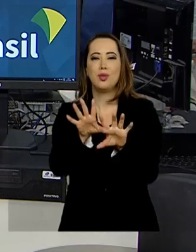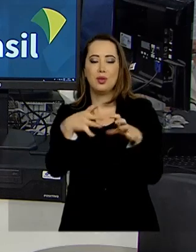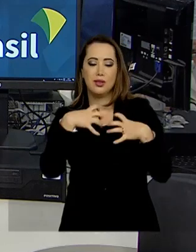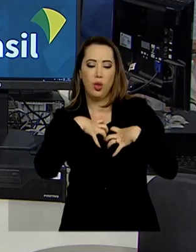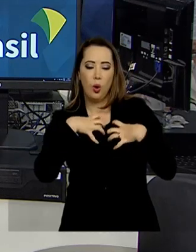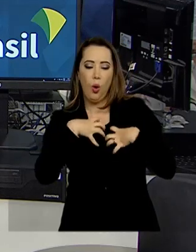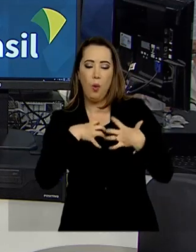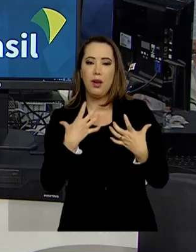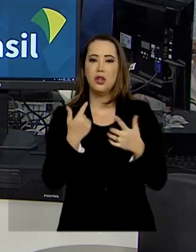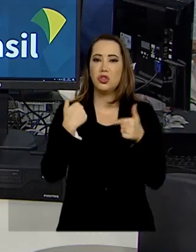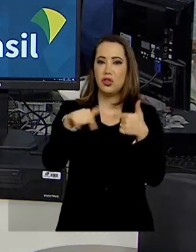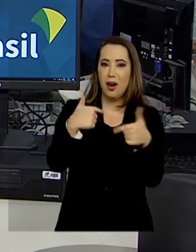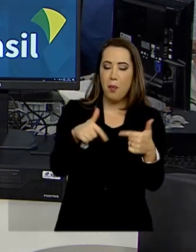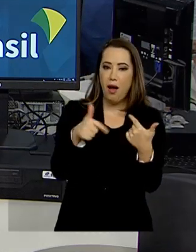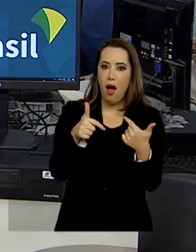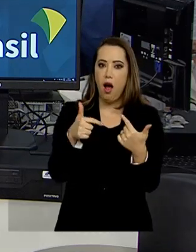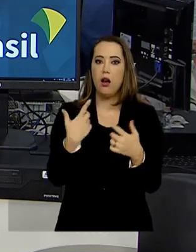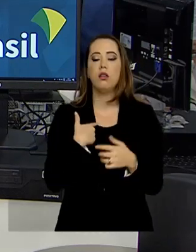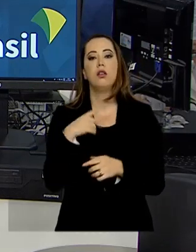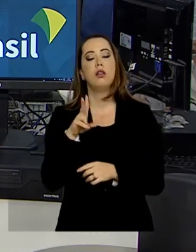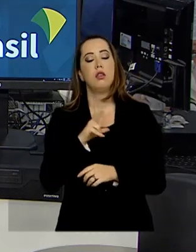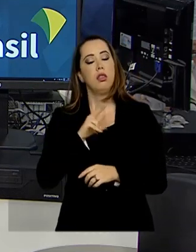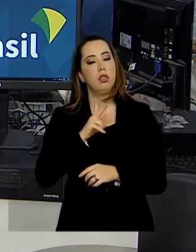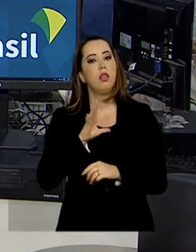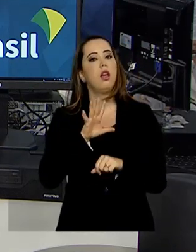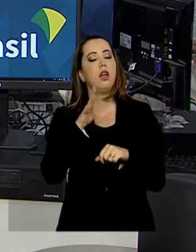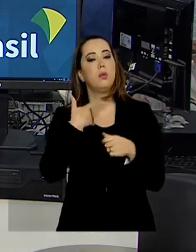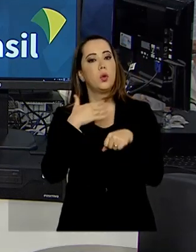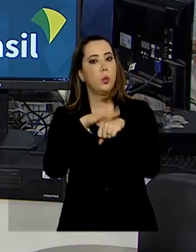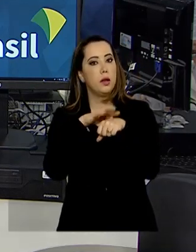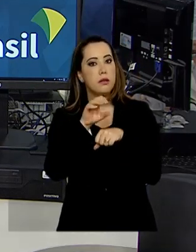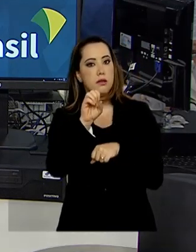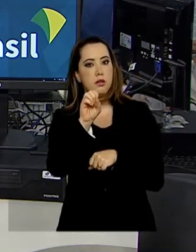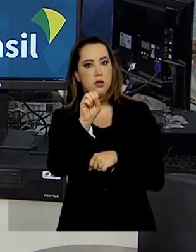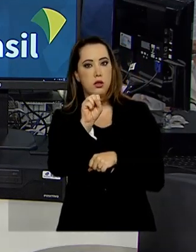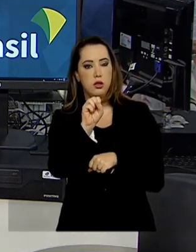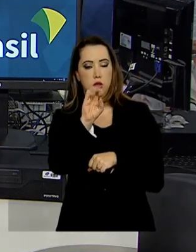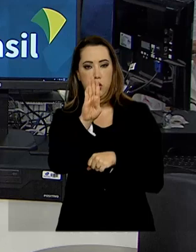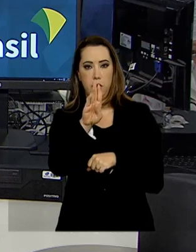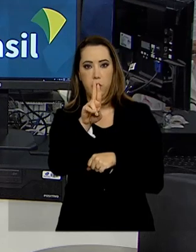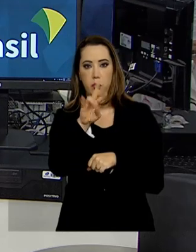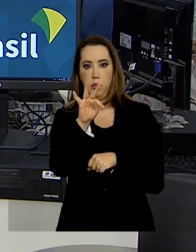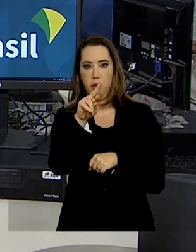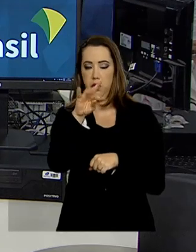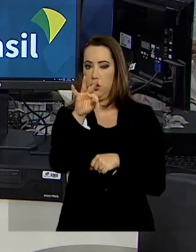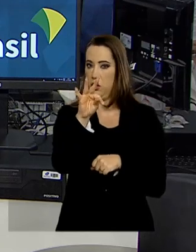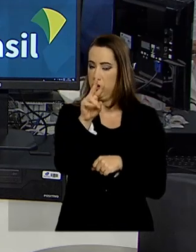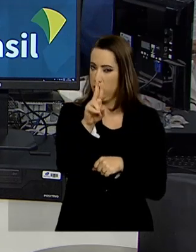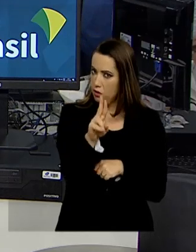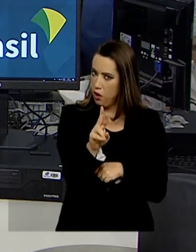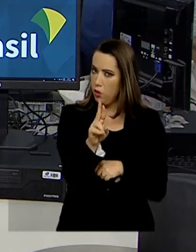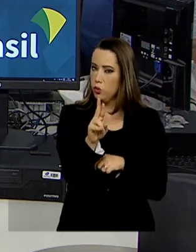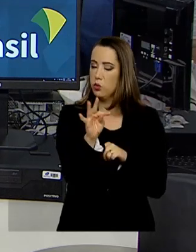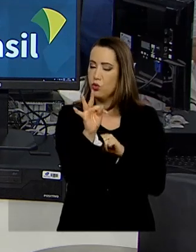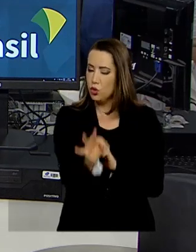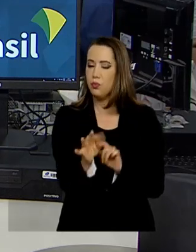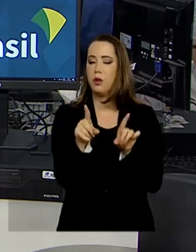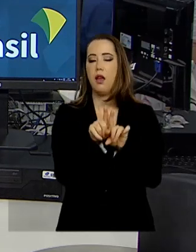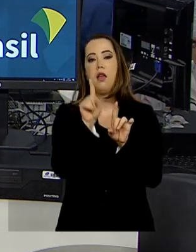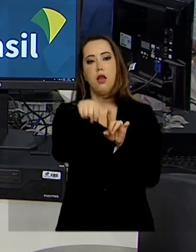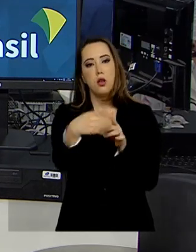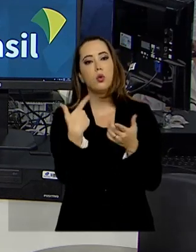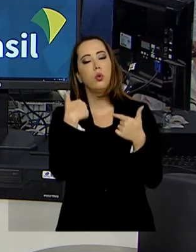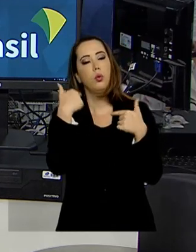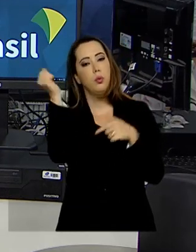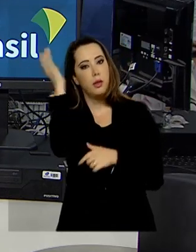trabalho desgastante, aparece a síndrome de burnout. No Brasil, já existem programas que promovem o bem-estar e a saúde